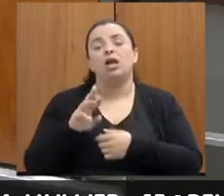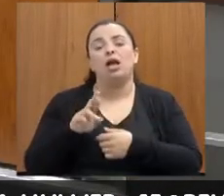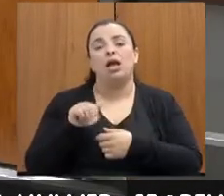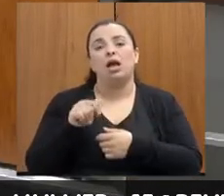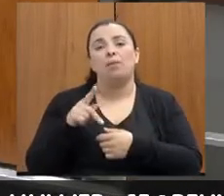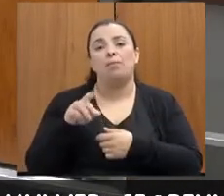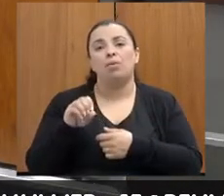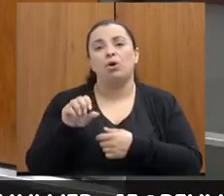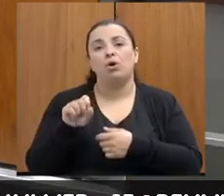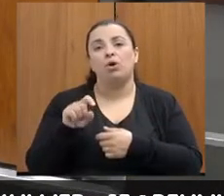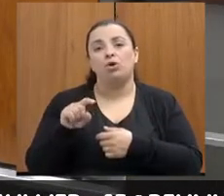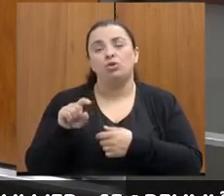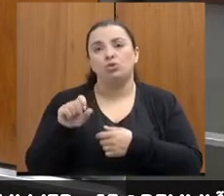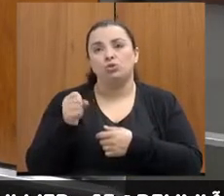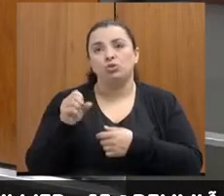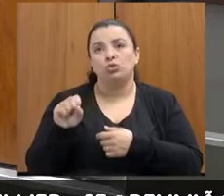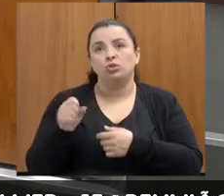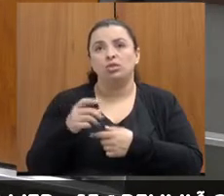Ótimo.